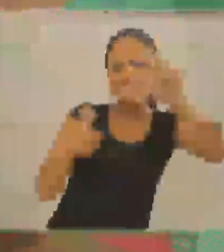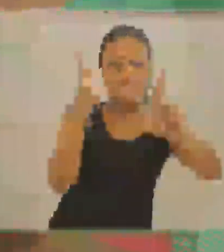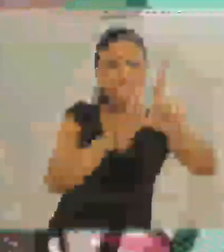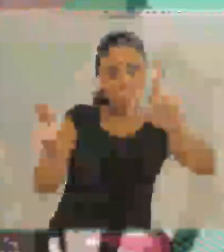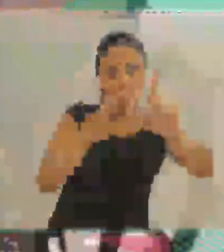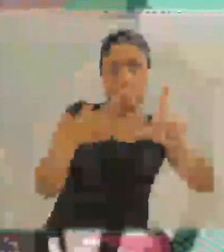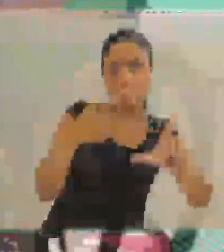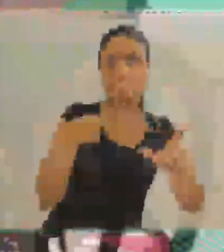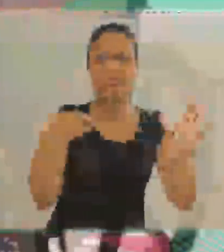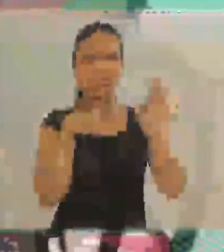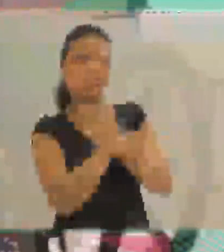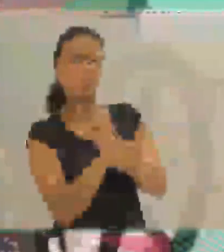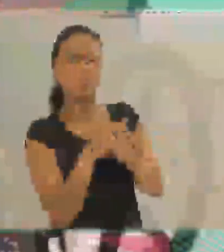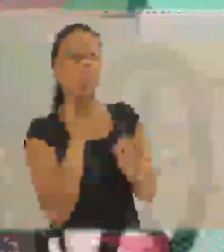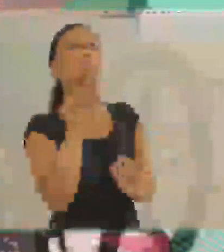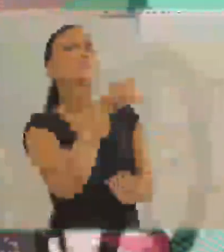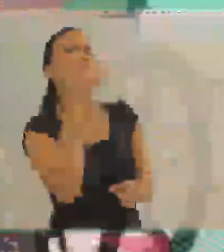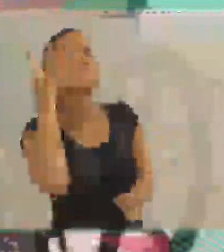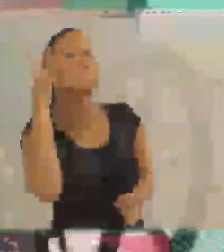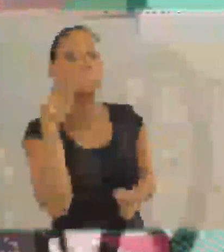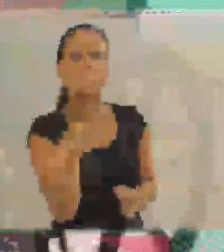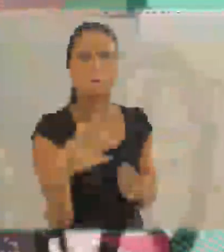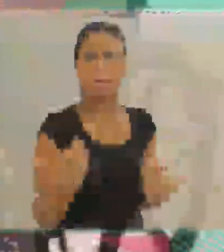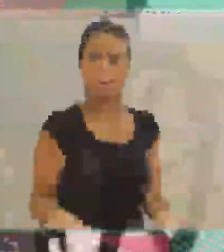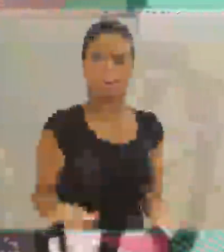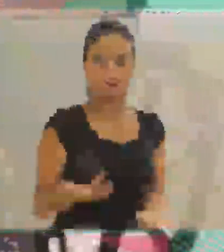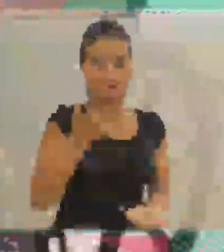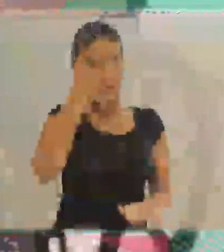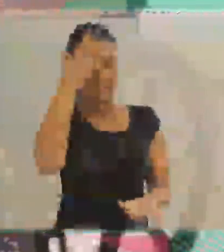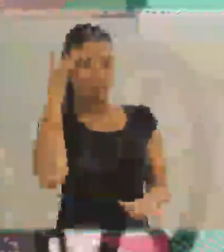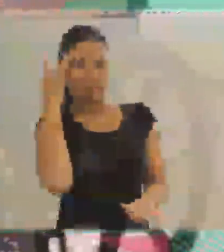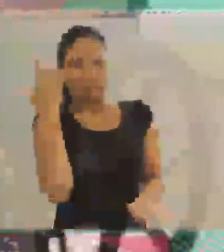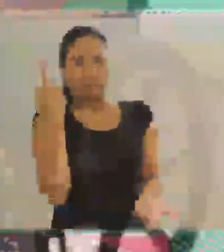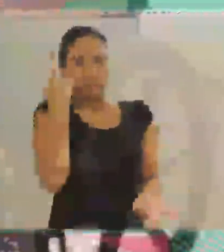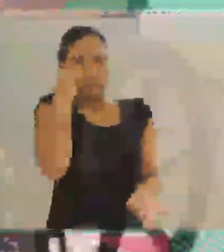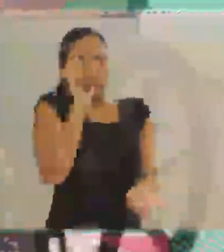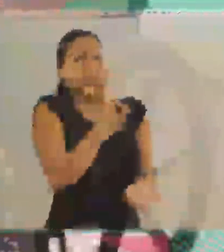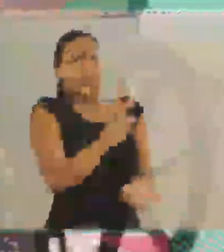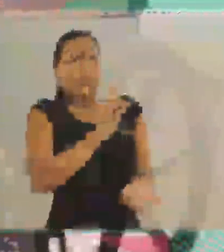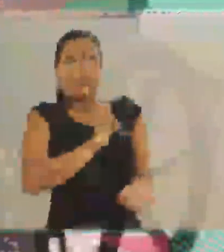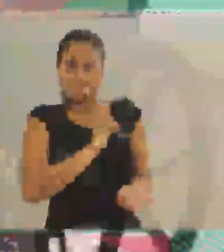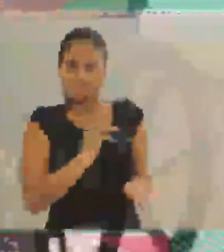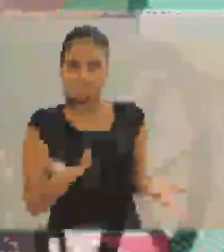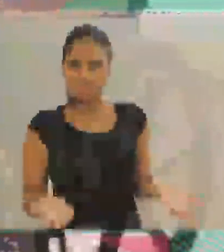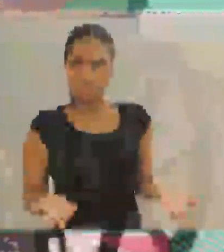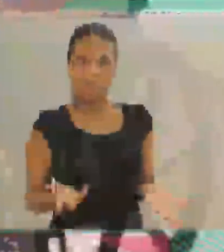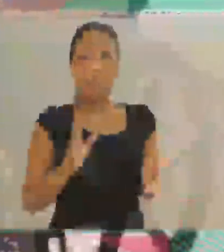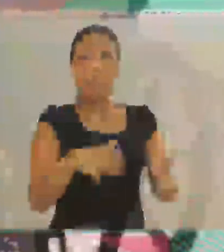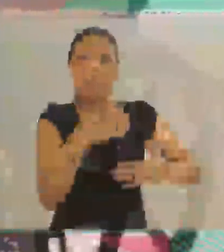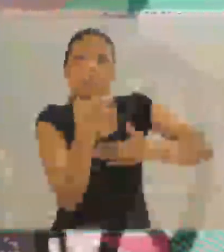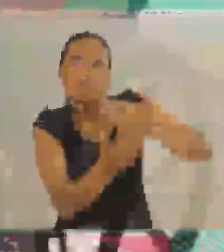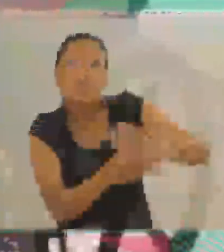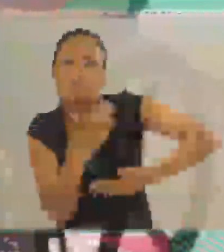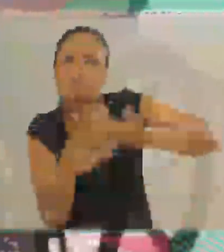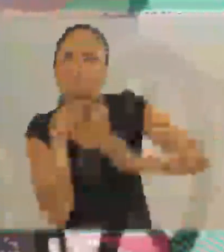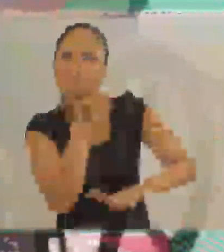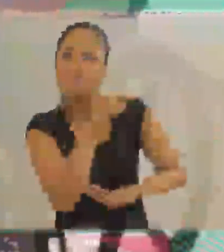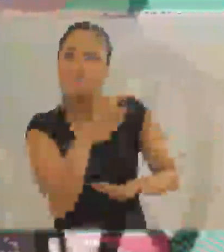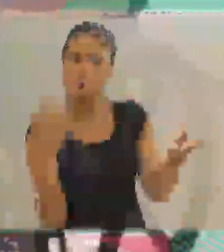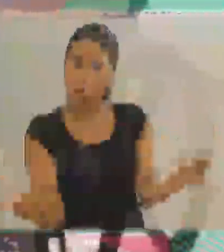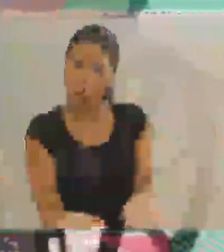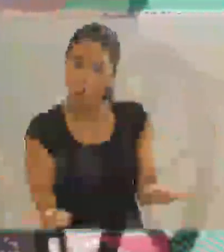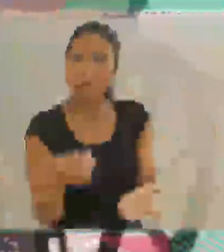repetir, você assistir um filme na televisão, não ter legenda, e você pergunta, e aí, o que você achou daquele negócio? E a pessoa não saber responder,